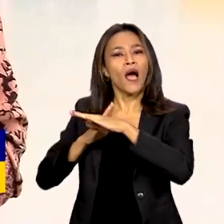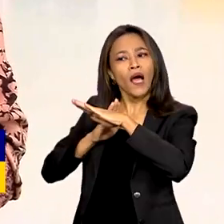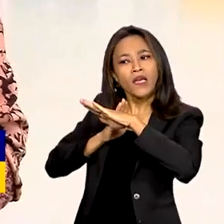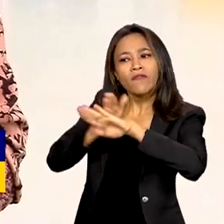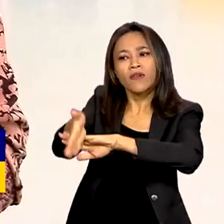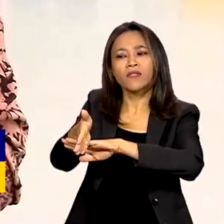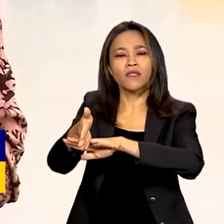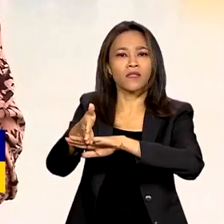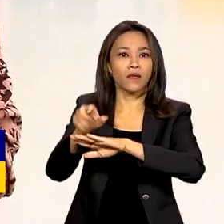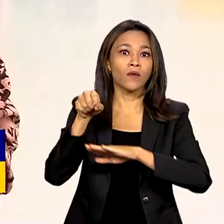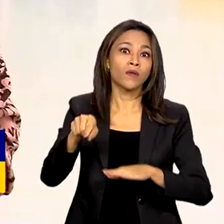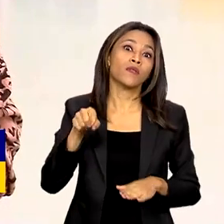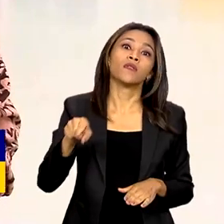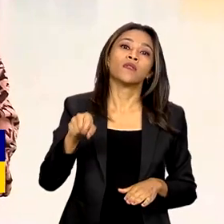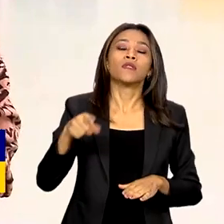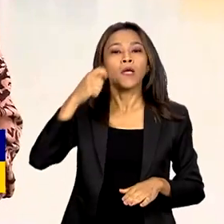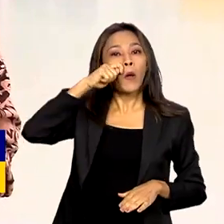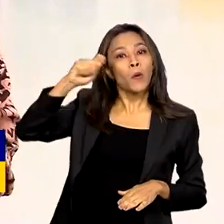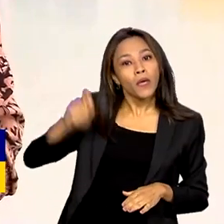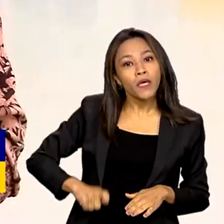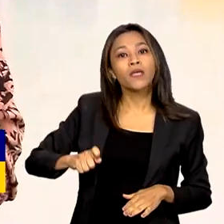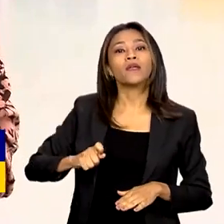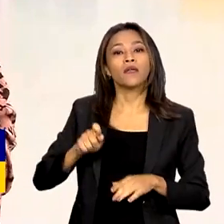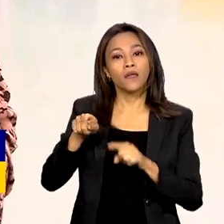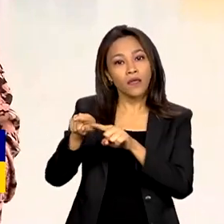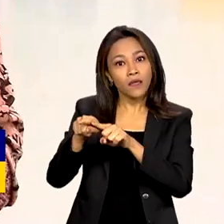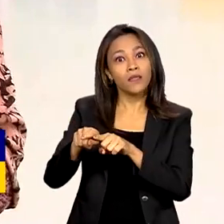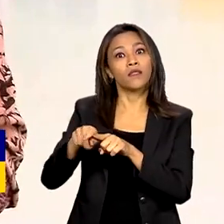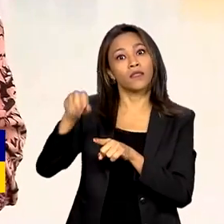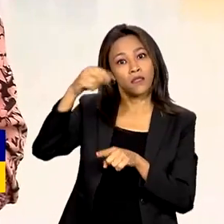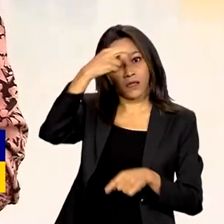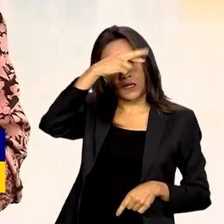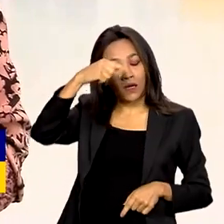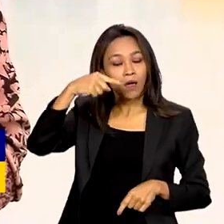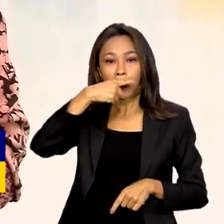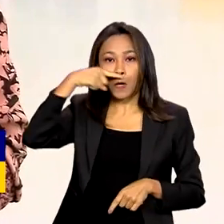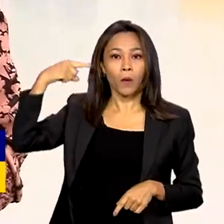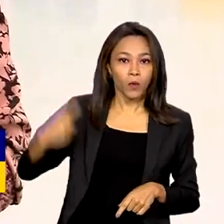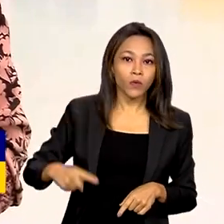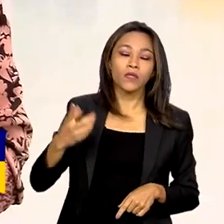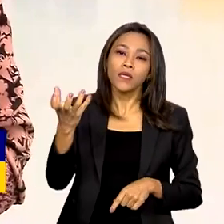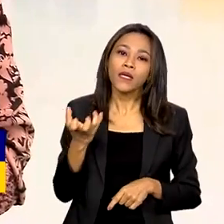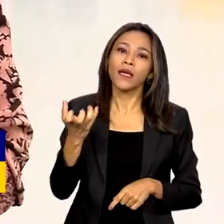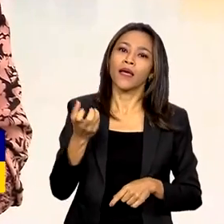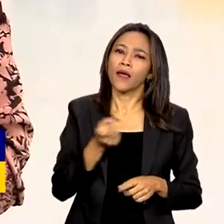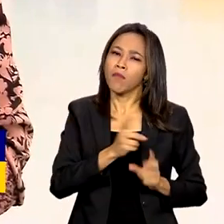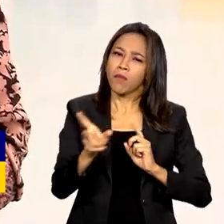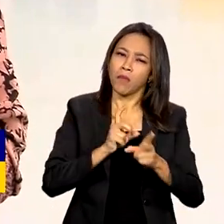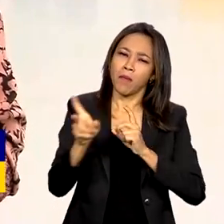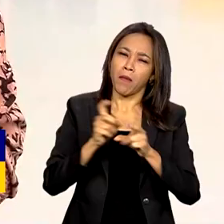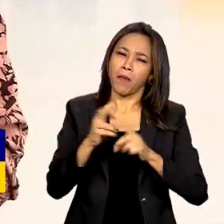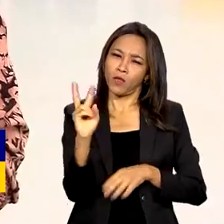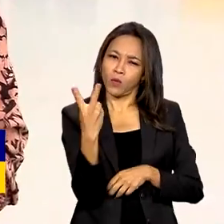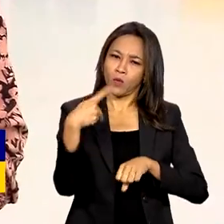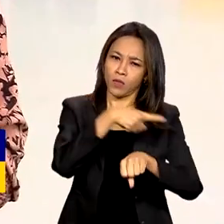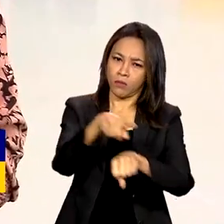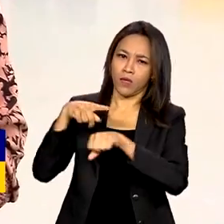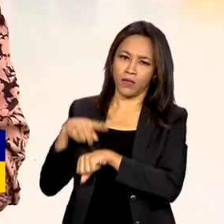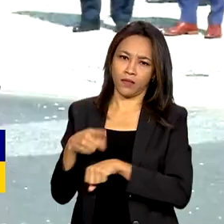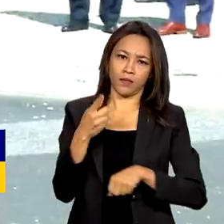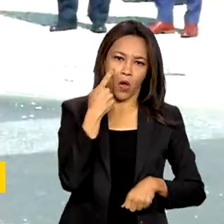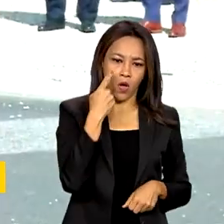também falou que pretende dobrar o fluxo de comércio entre os dois países. Vamos assistir.